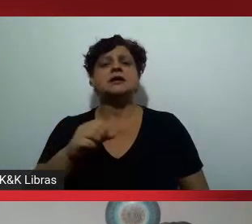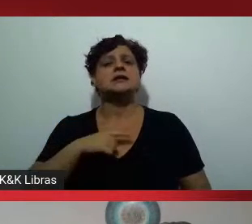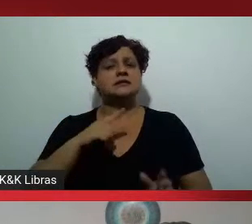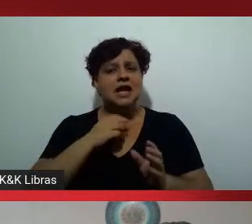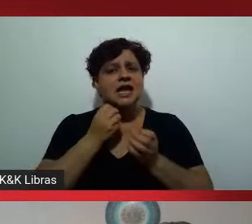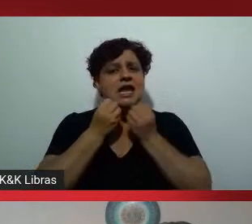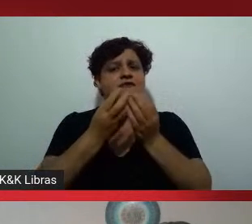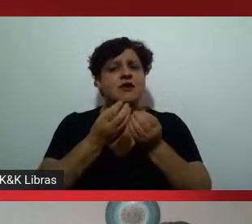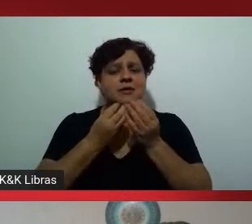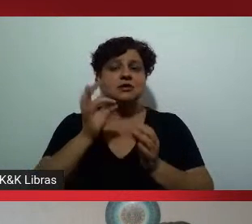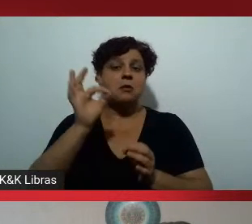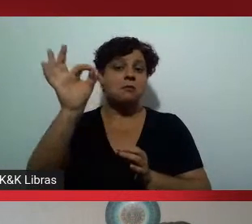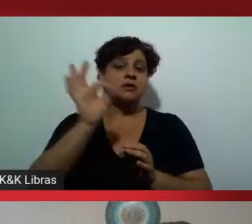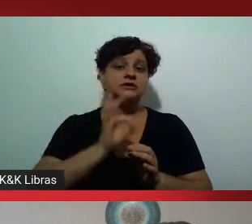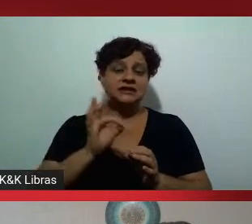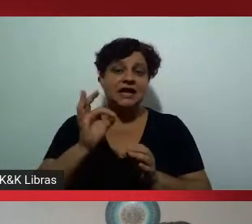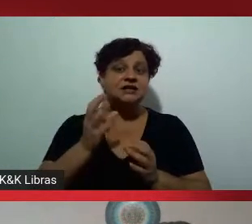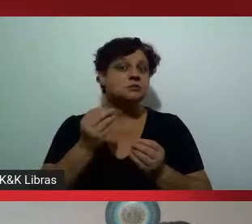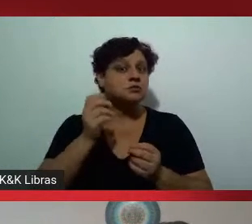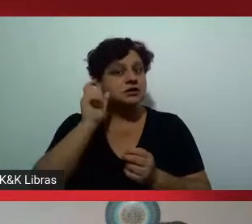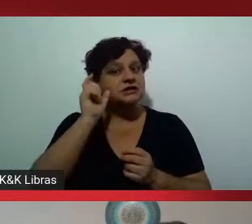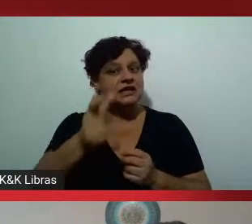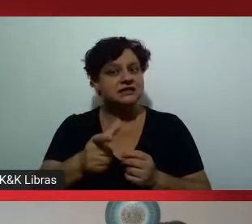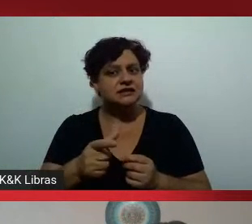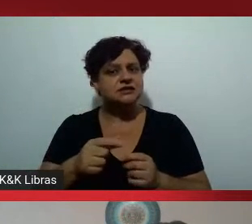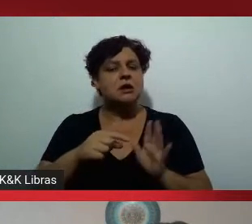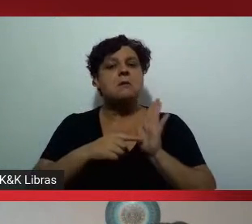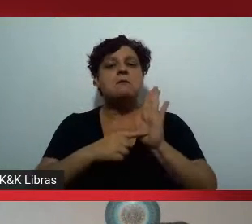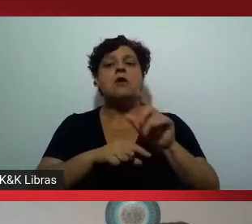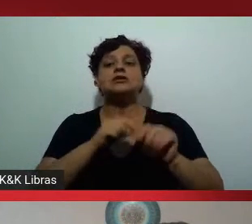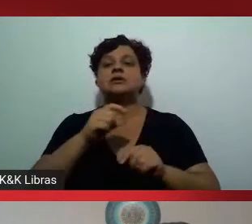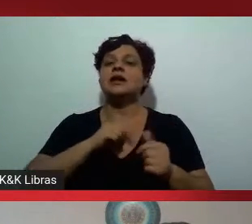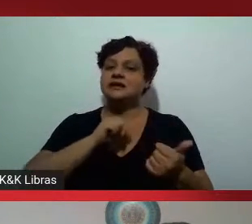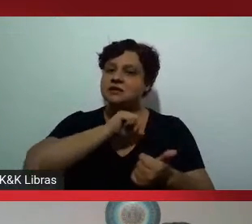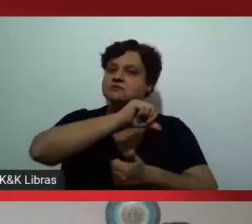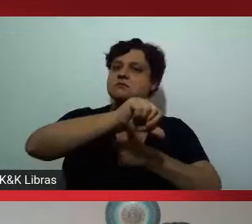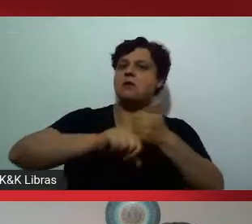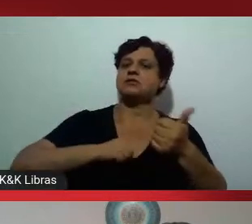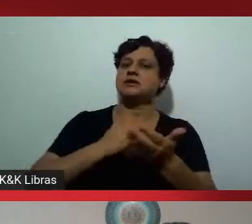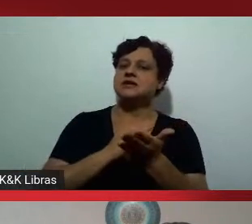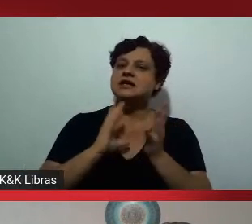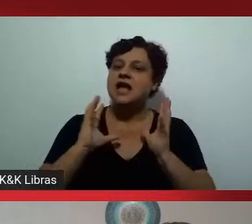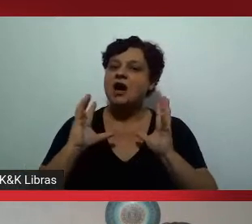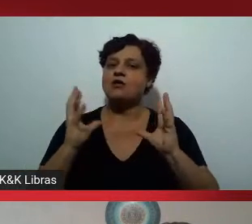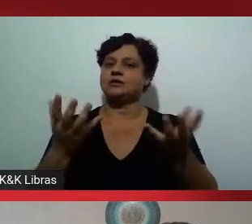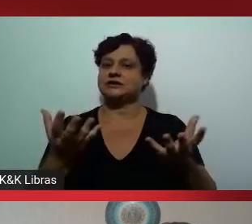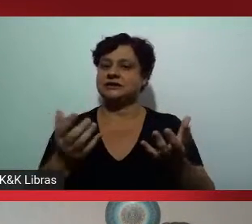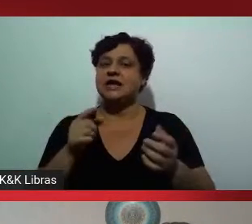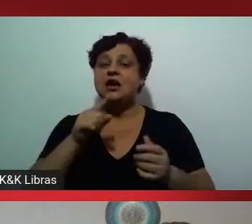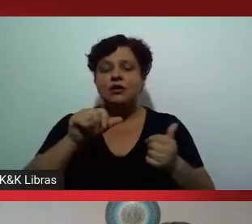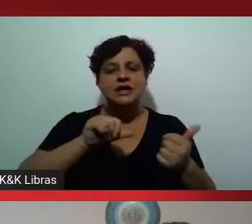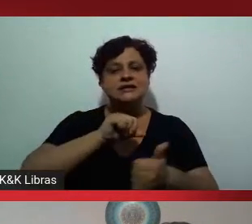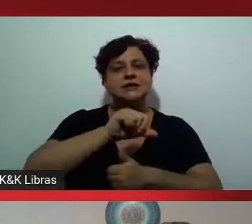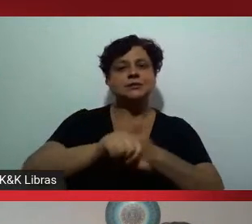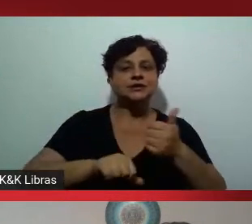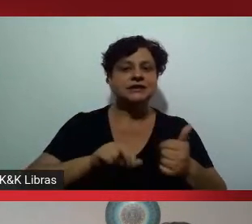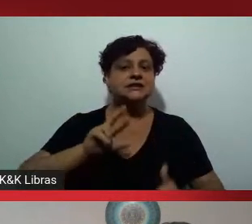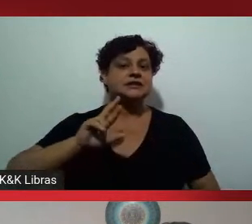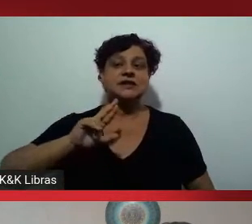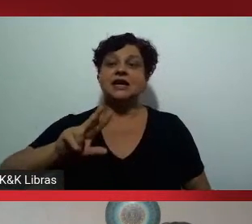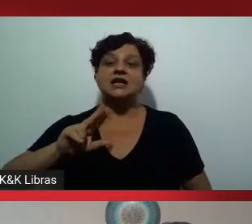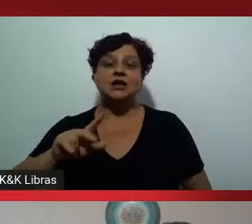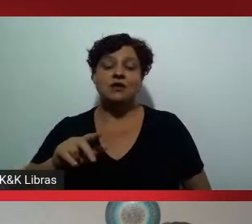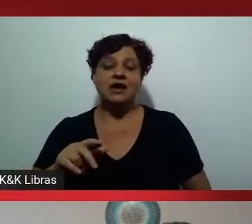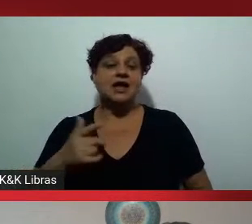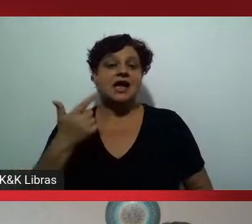em curso. mas essa revolução, ela ainda não é, ainda não está suficientemente estruturada. O que eu